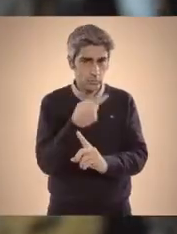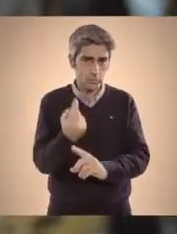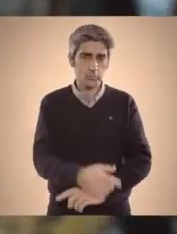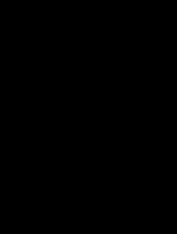junta.